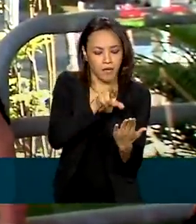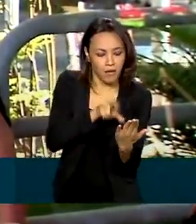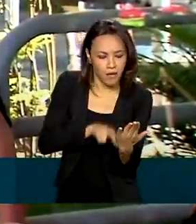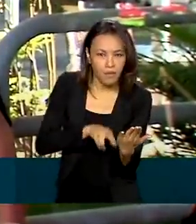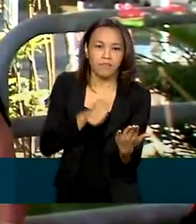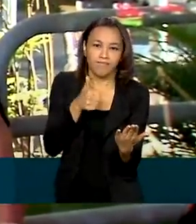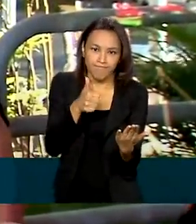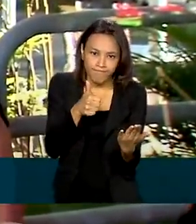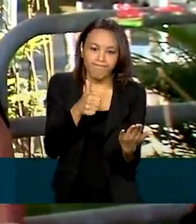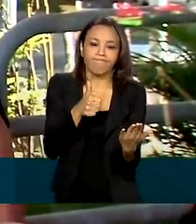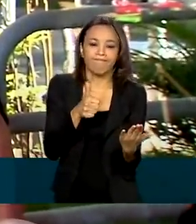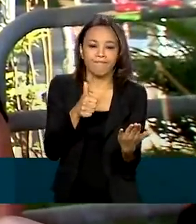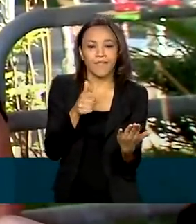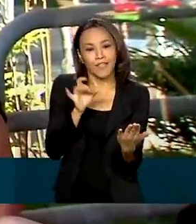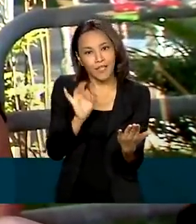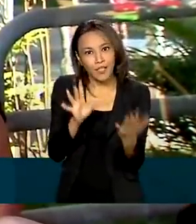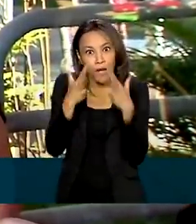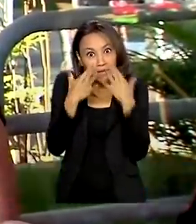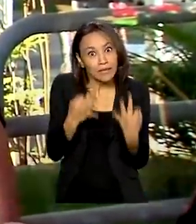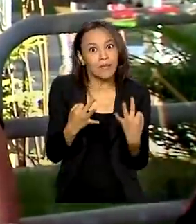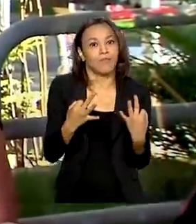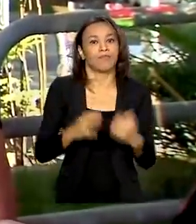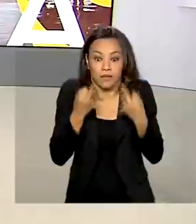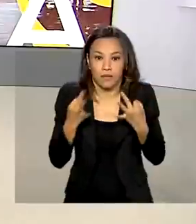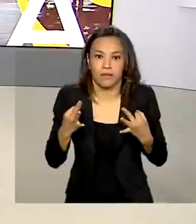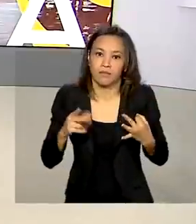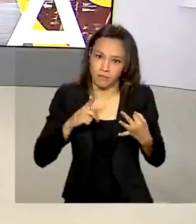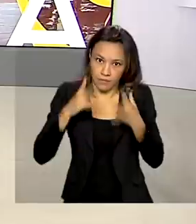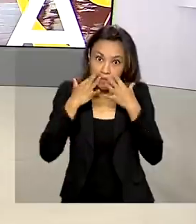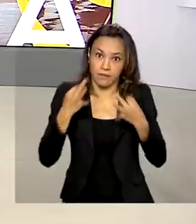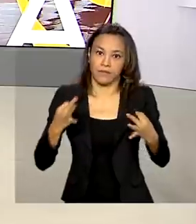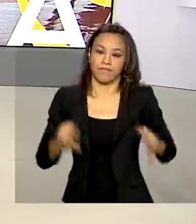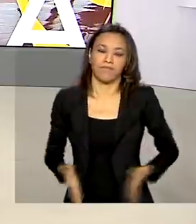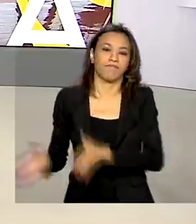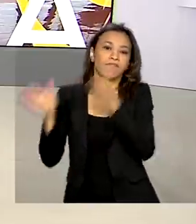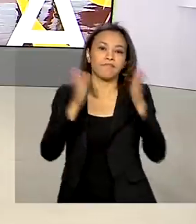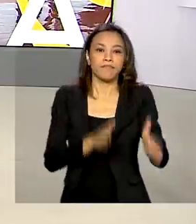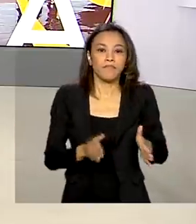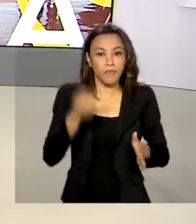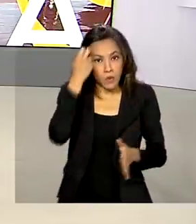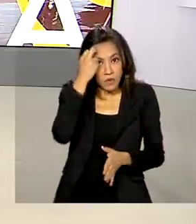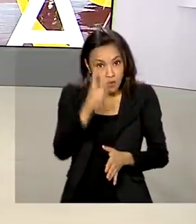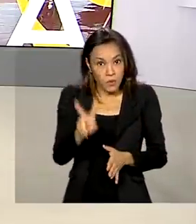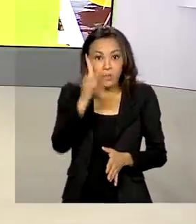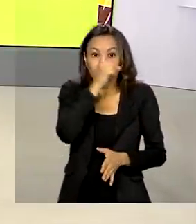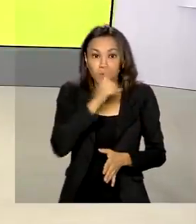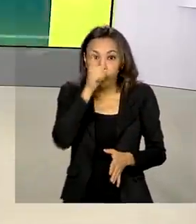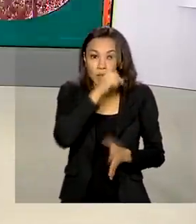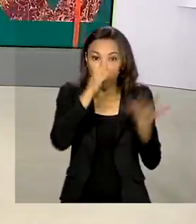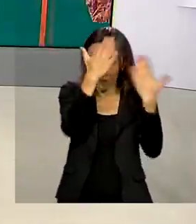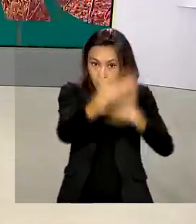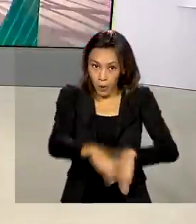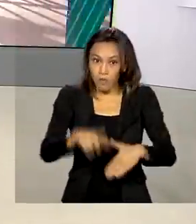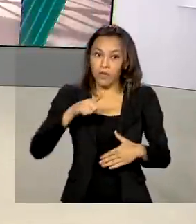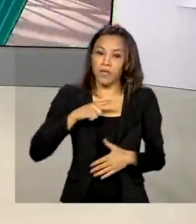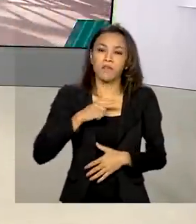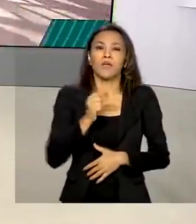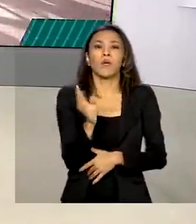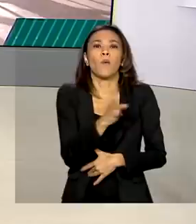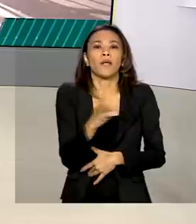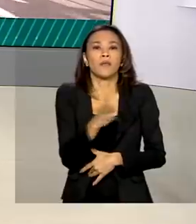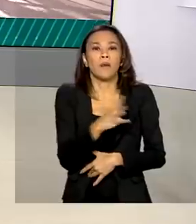prova e só prestar bem atenção. E o segundo domingo de provas contou com a presença de 44